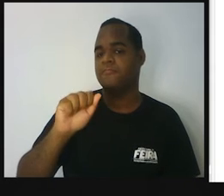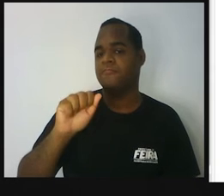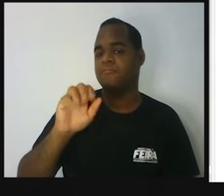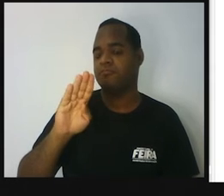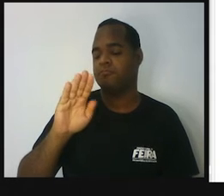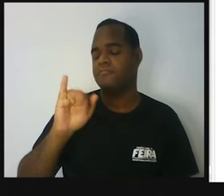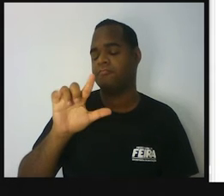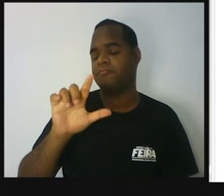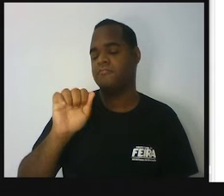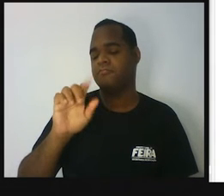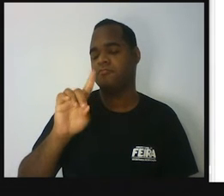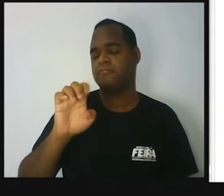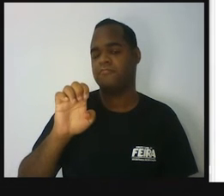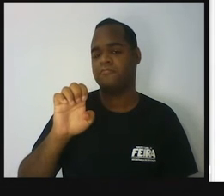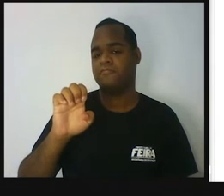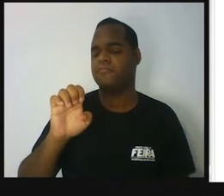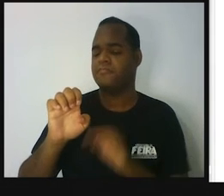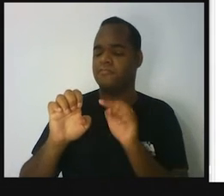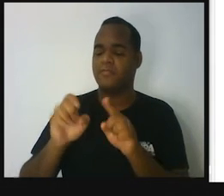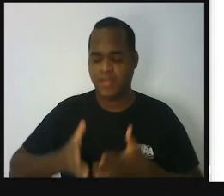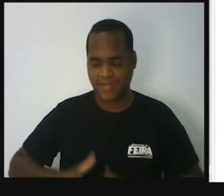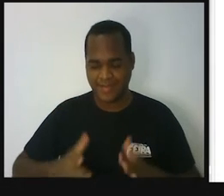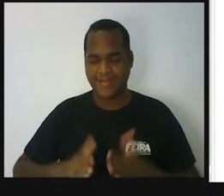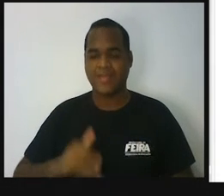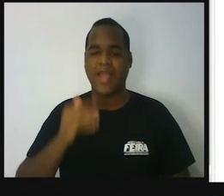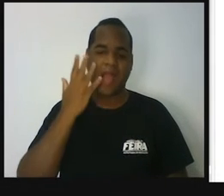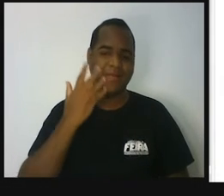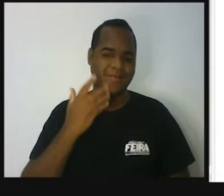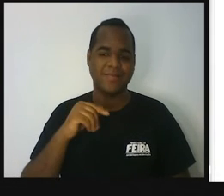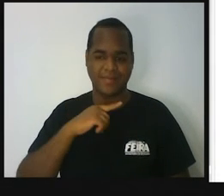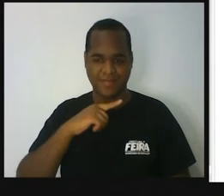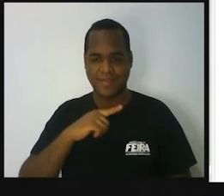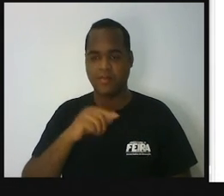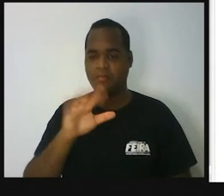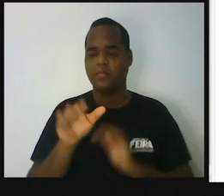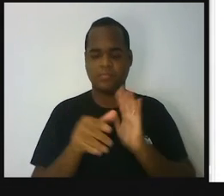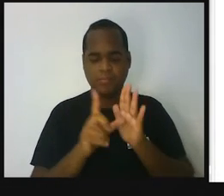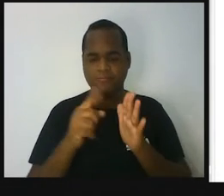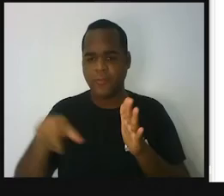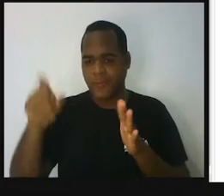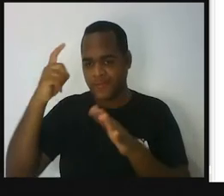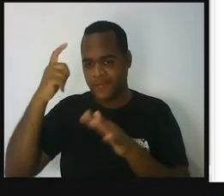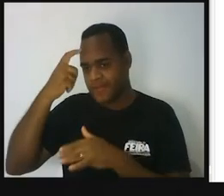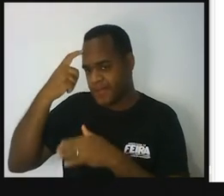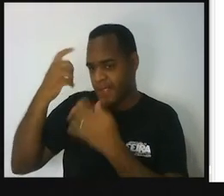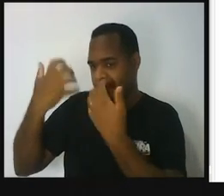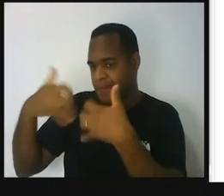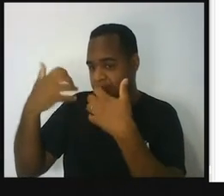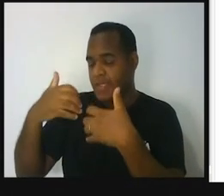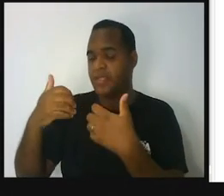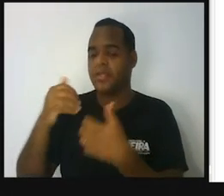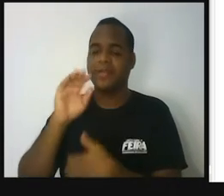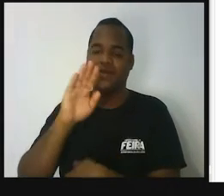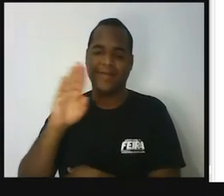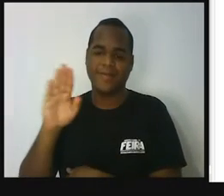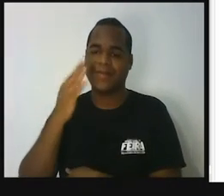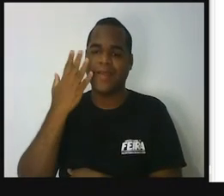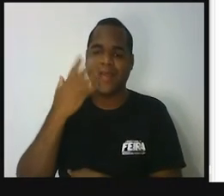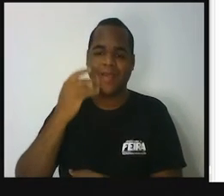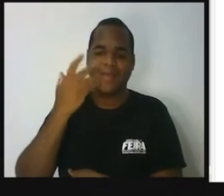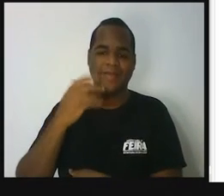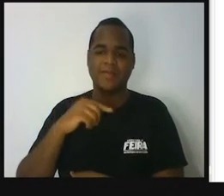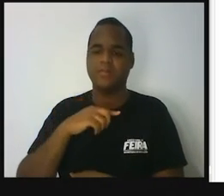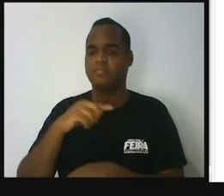tem a ver com nascimento de bebês. Mas, antes de a gente pensar nos nascimentos de bebês, eu queria